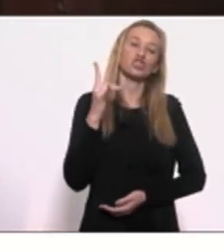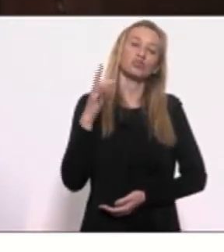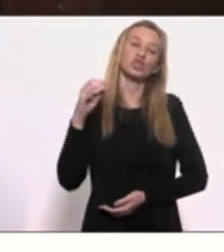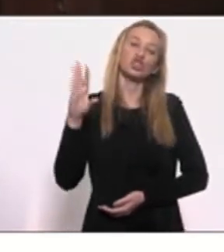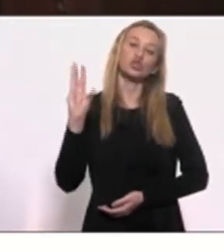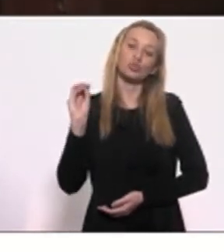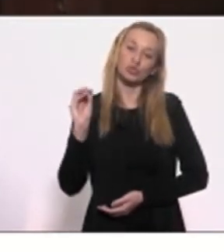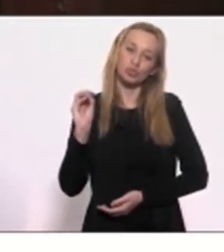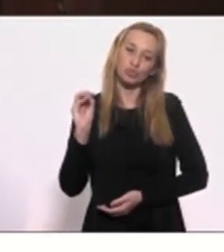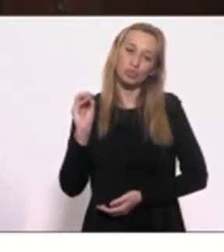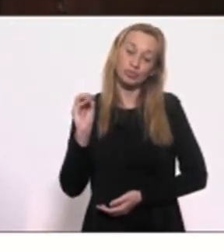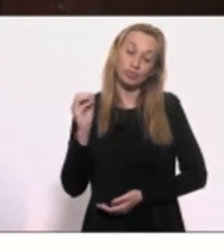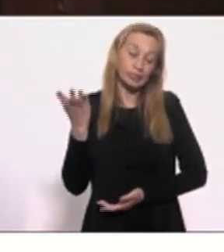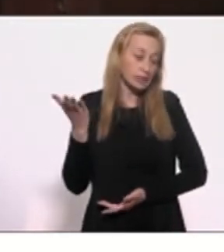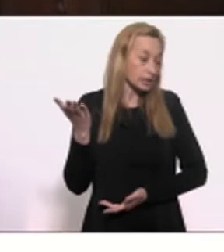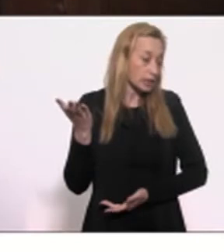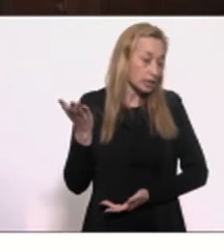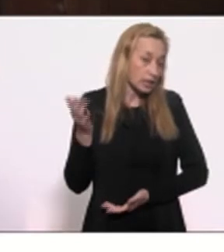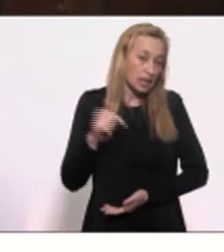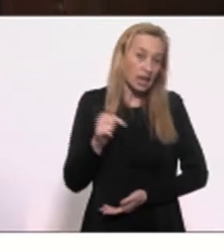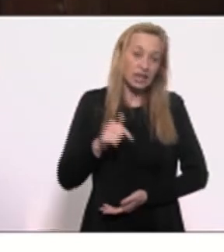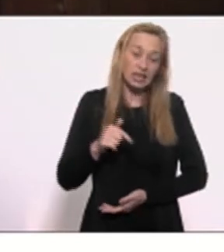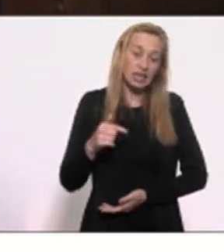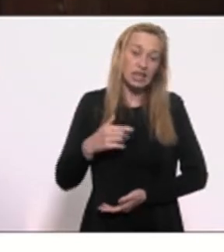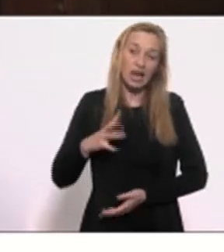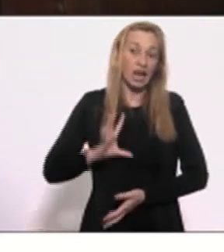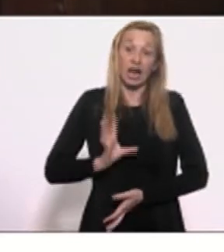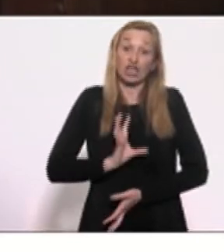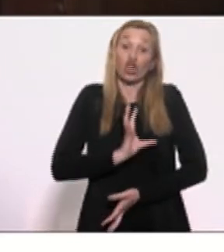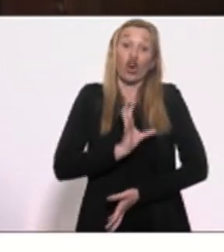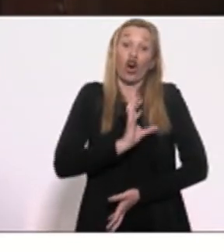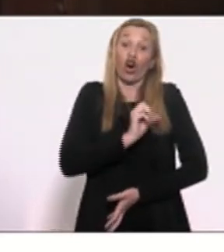né, que aqui adoro o vitimismo.